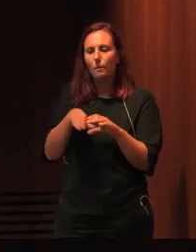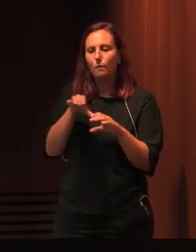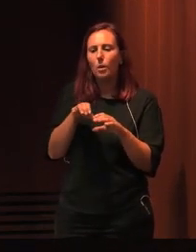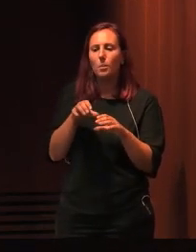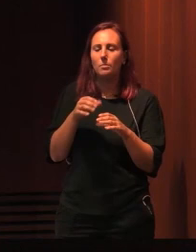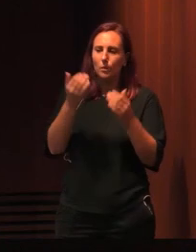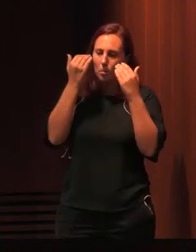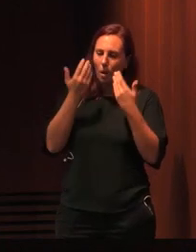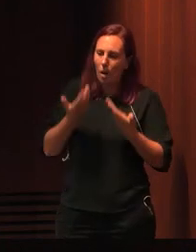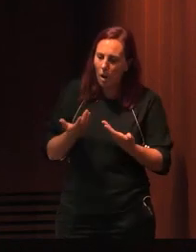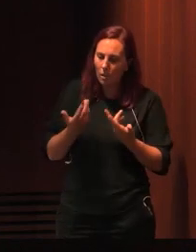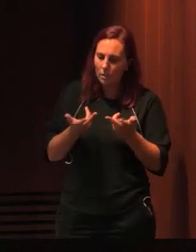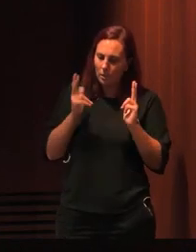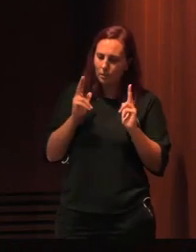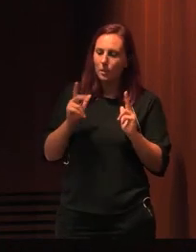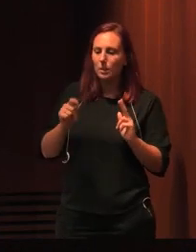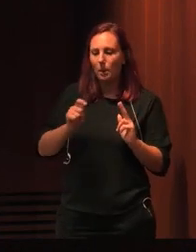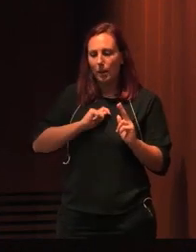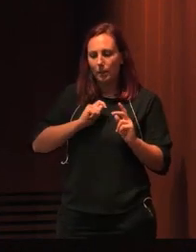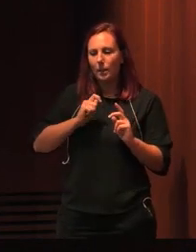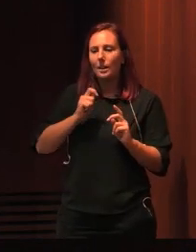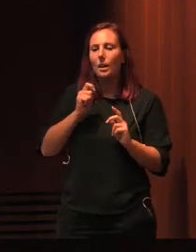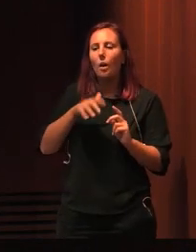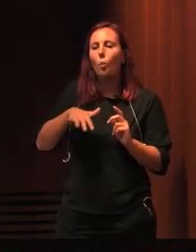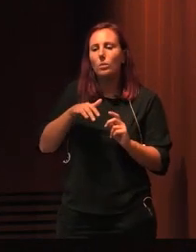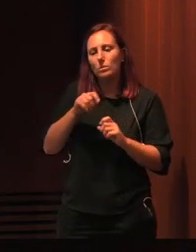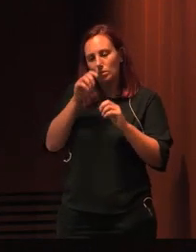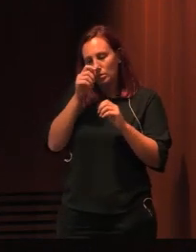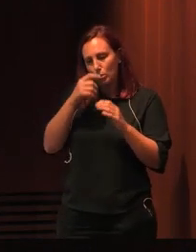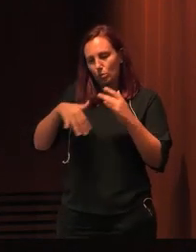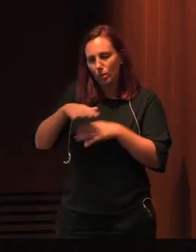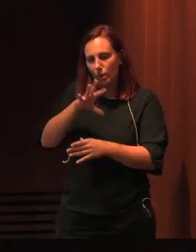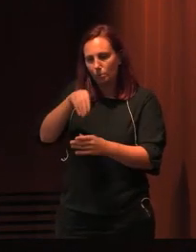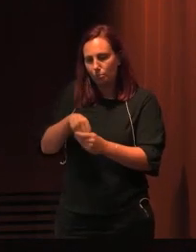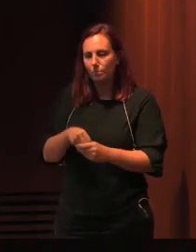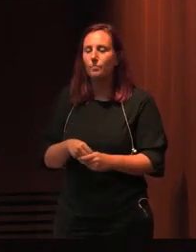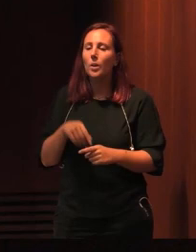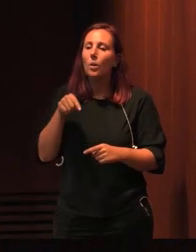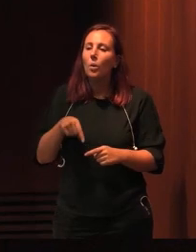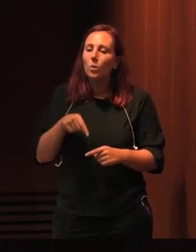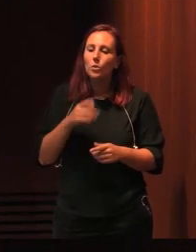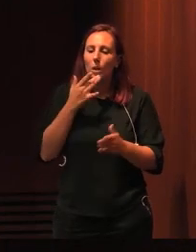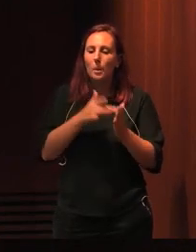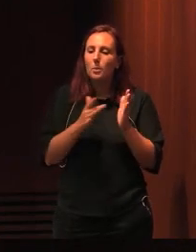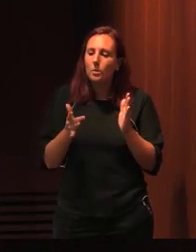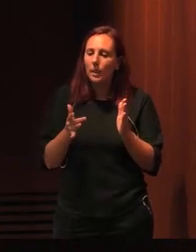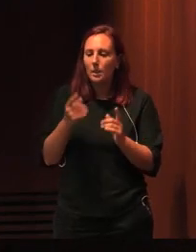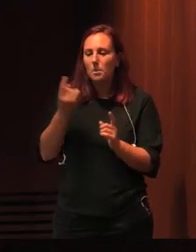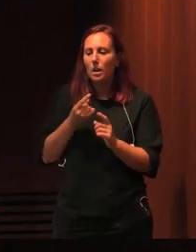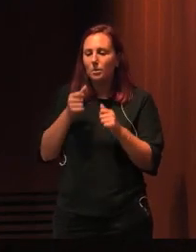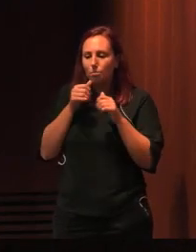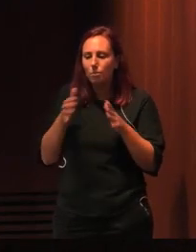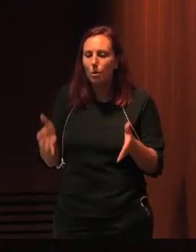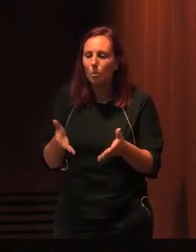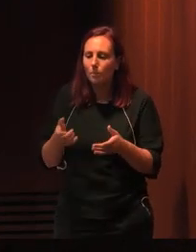e ética nesta sociedade em que se incluem. Hoje, mais do que nunca, as bibliotecas têm de cultivar a compreensão